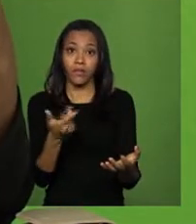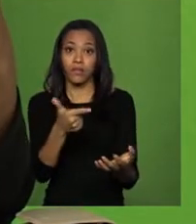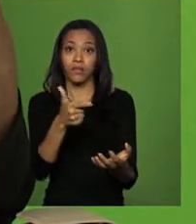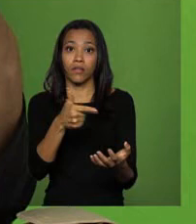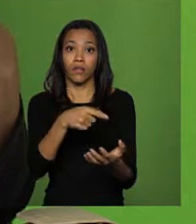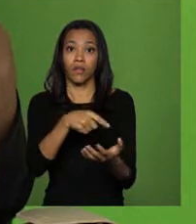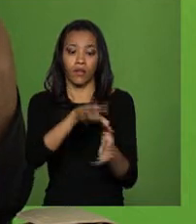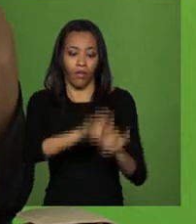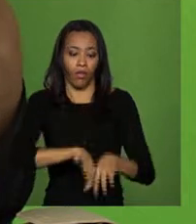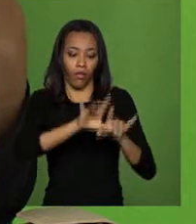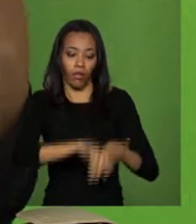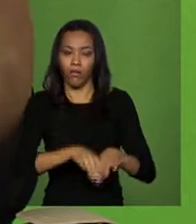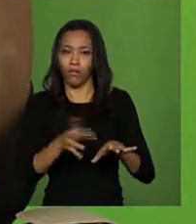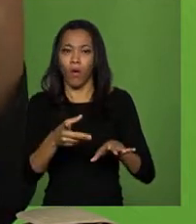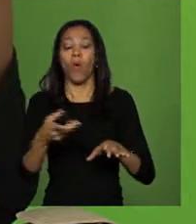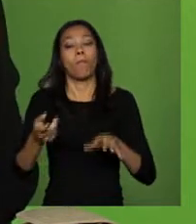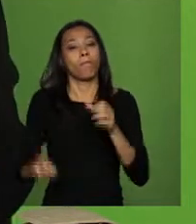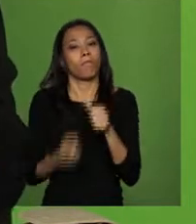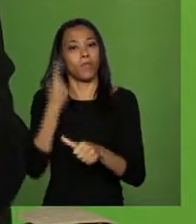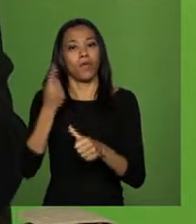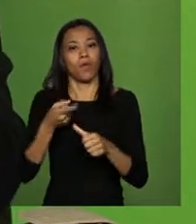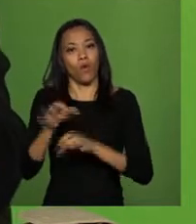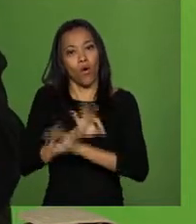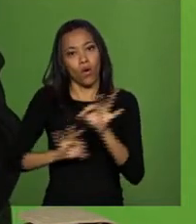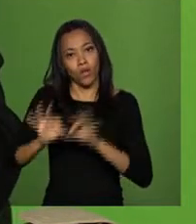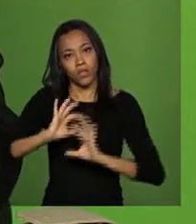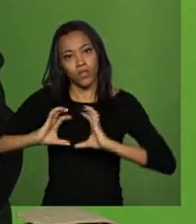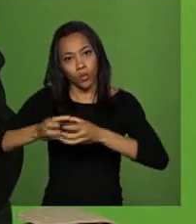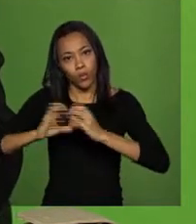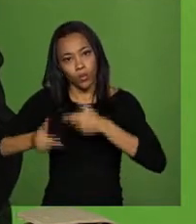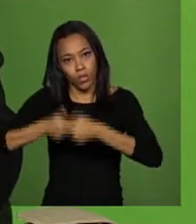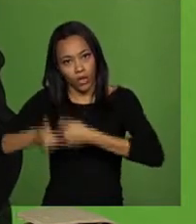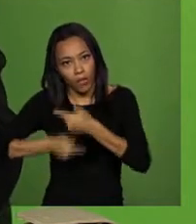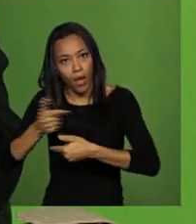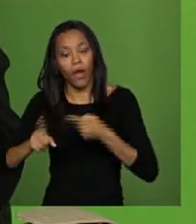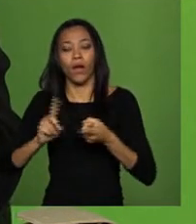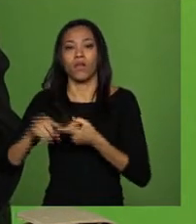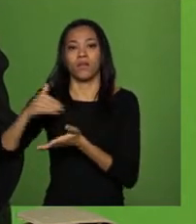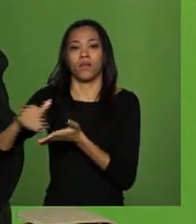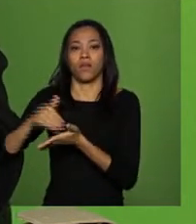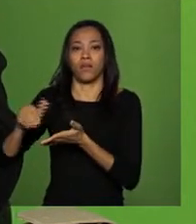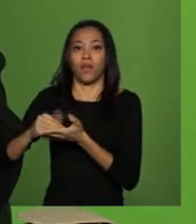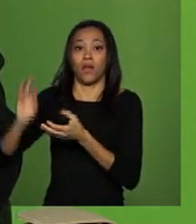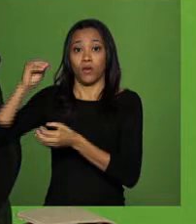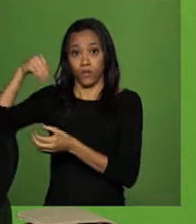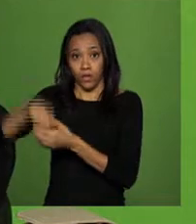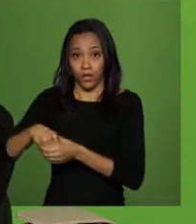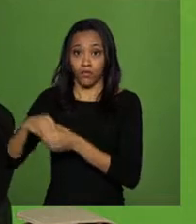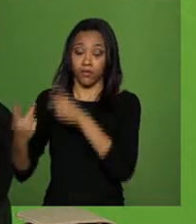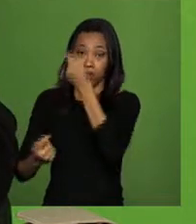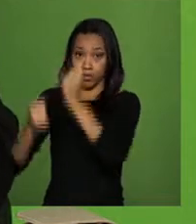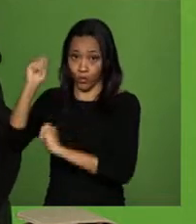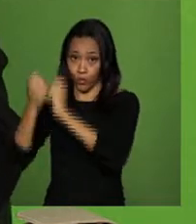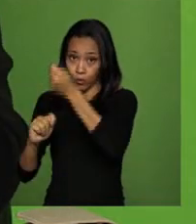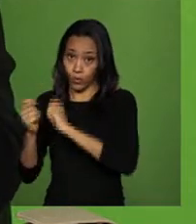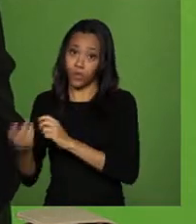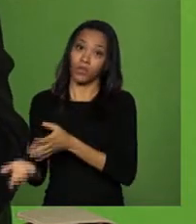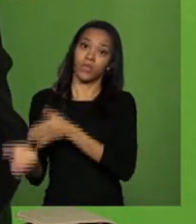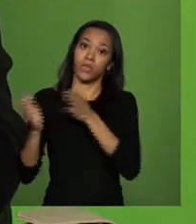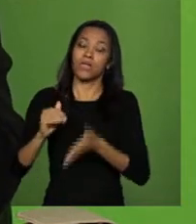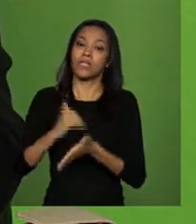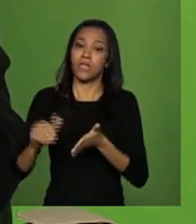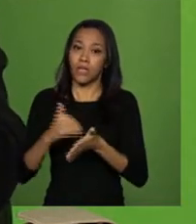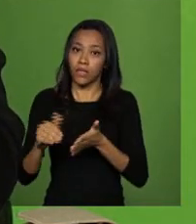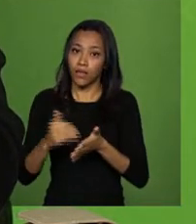grupo de trabalho coordenado pelo meu secretário executivo do Ministério do Meio Ambiente, secretário executivo do Ministério da Indústria e Comércio, secretário executivo do Ministério da Ciência e